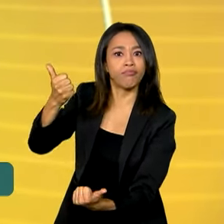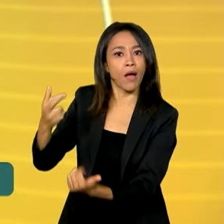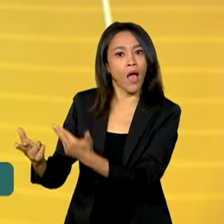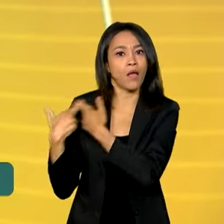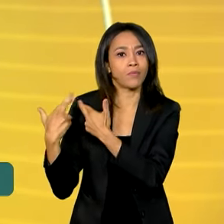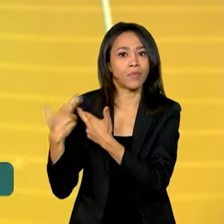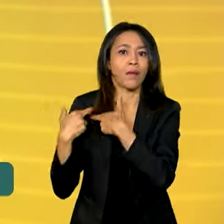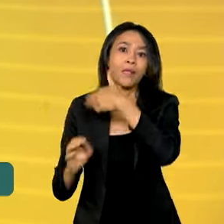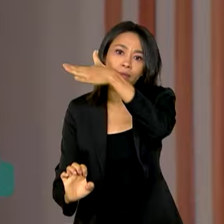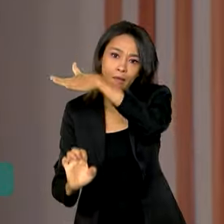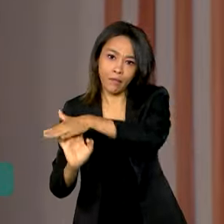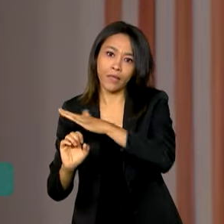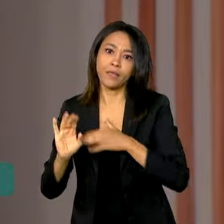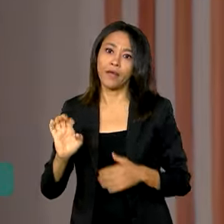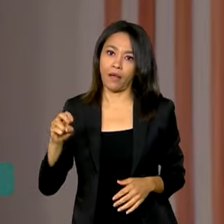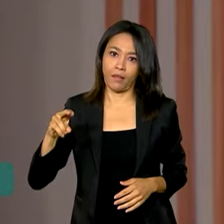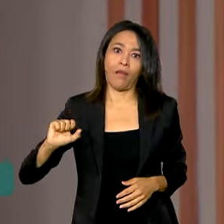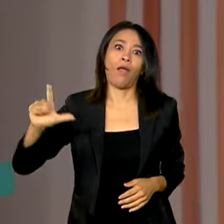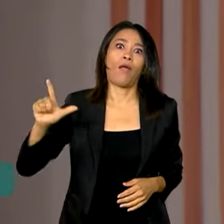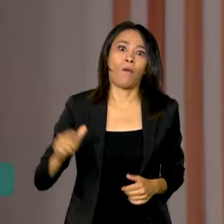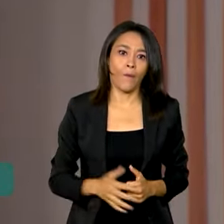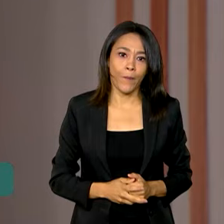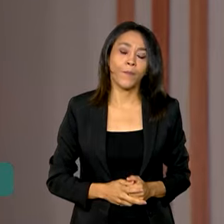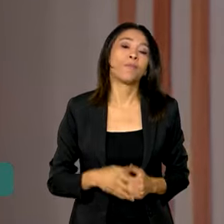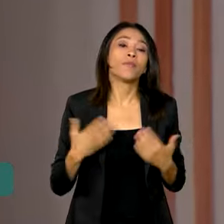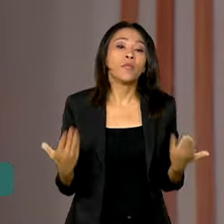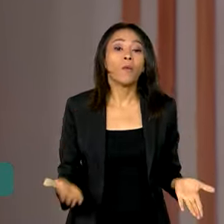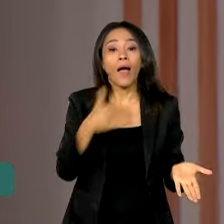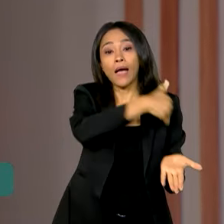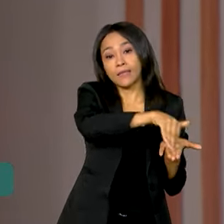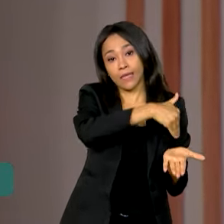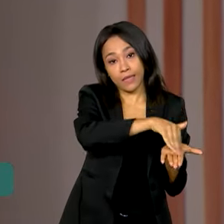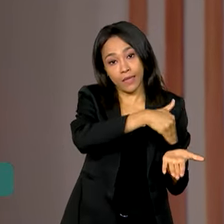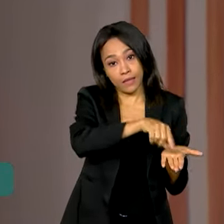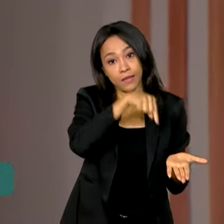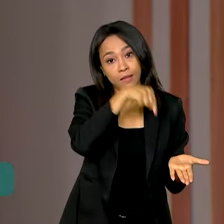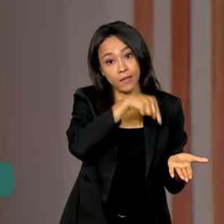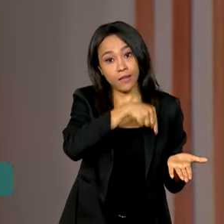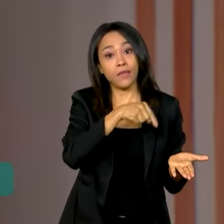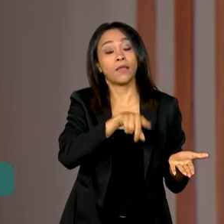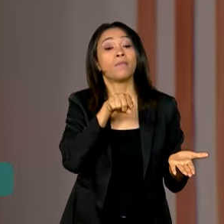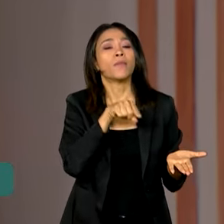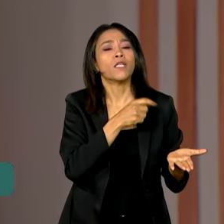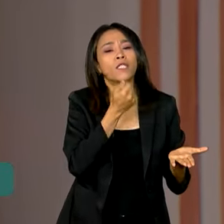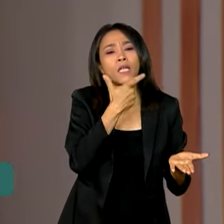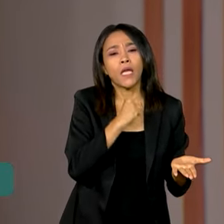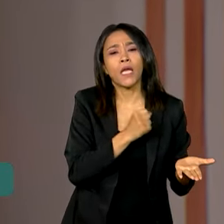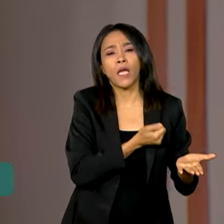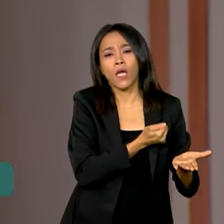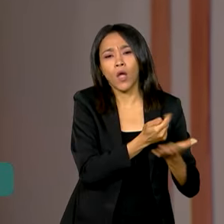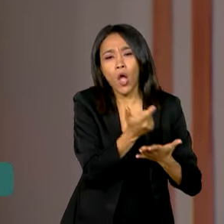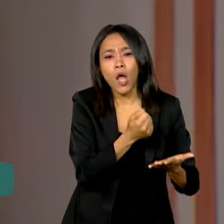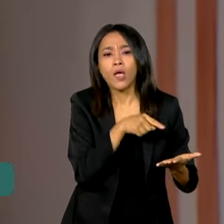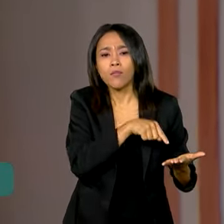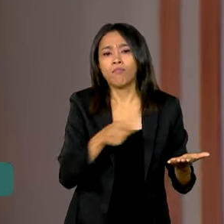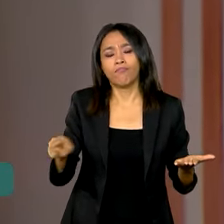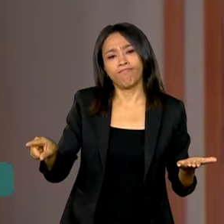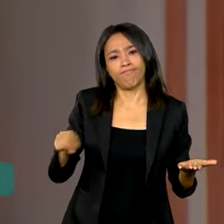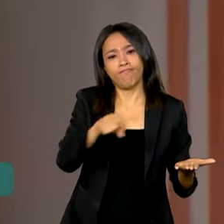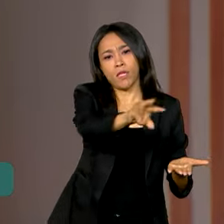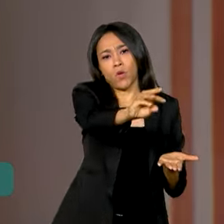de Energia Elétrica. A Secretaria Nacional do Consumidor, a Senacom, enviou uma nova notificação à Enel